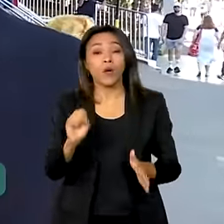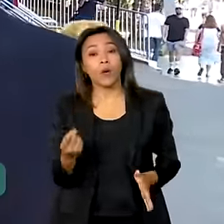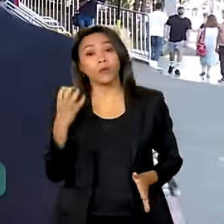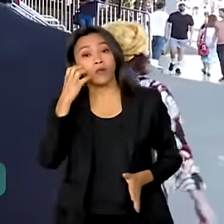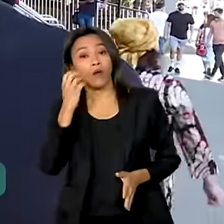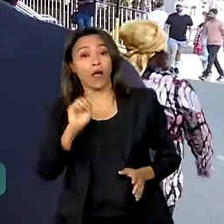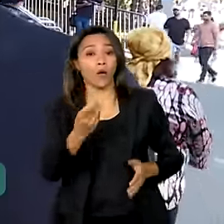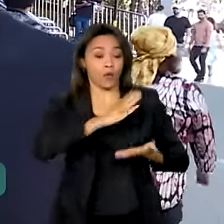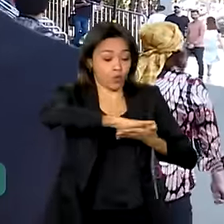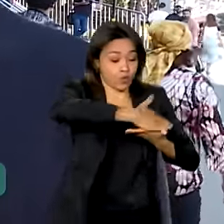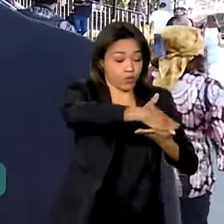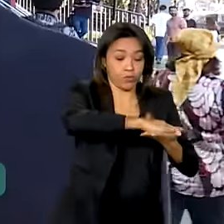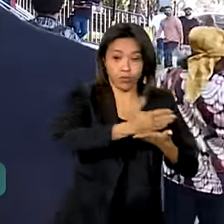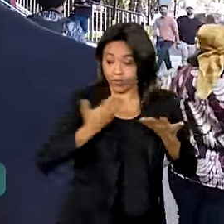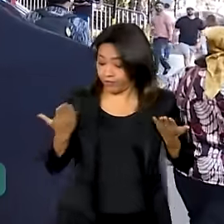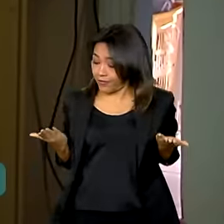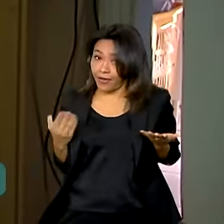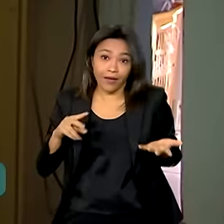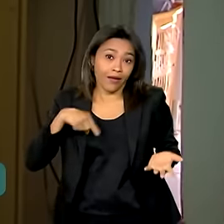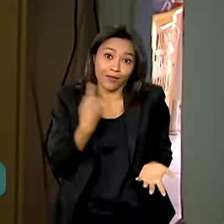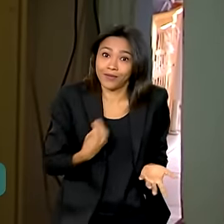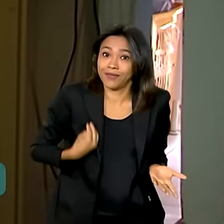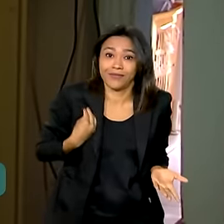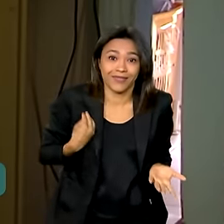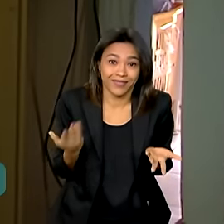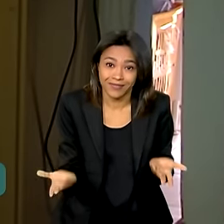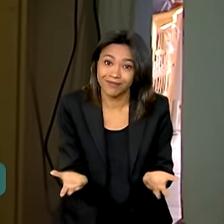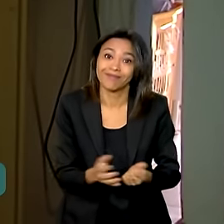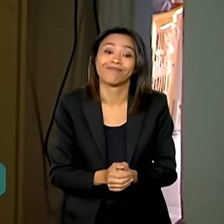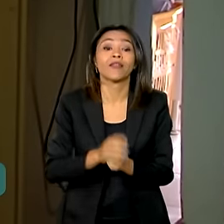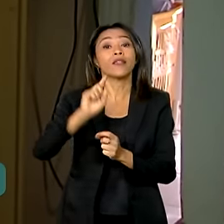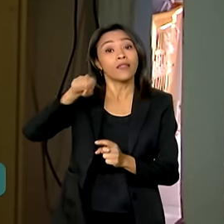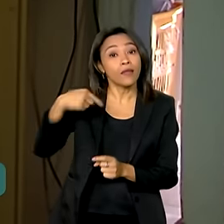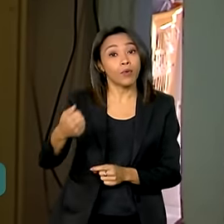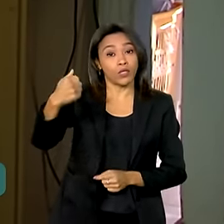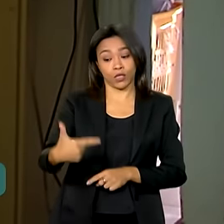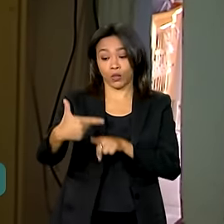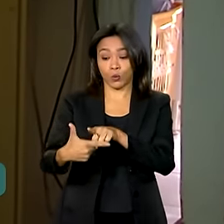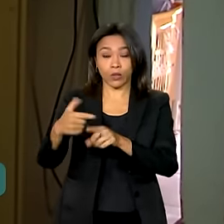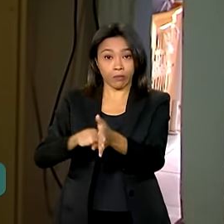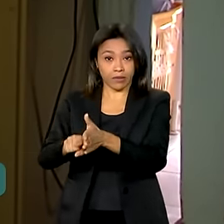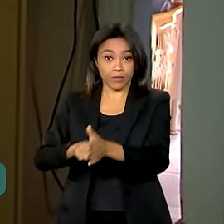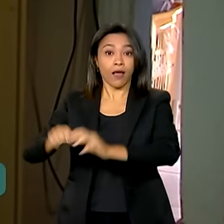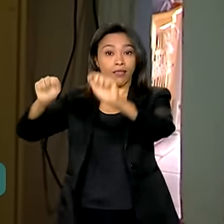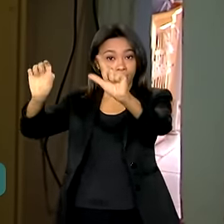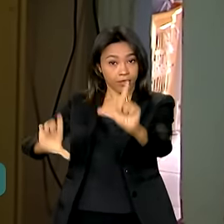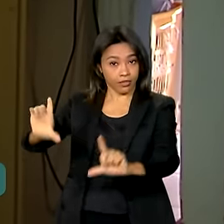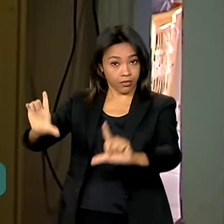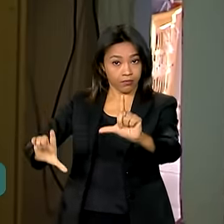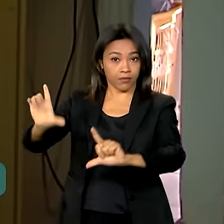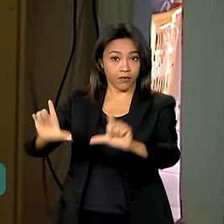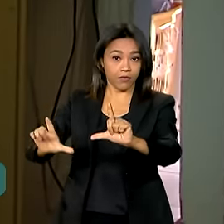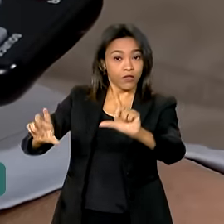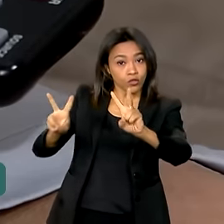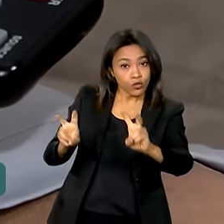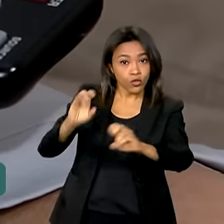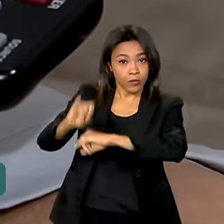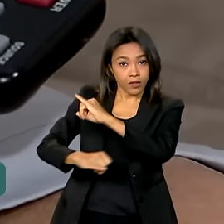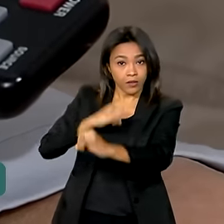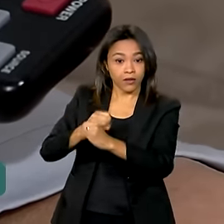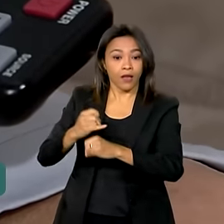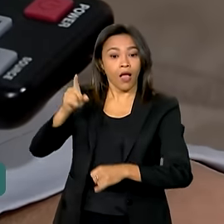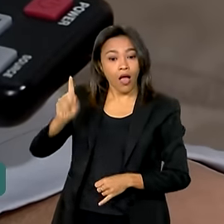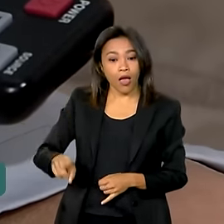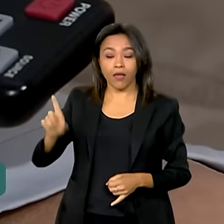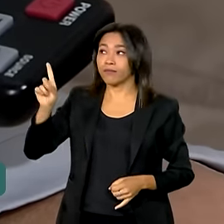notebook, praticamente a nossa vida, né? A televisão vem em segundo lugar quando falamos em conexão. É o